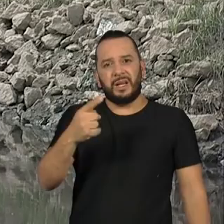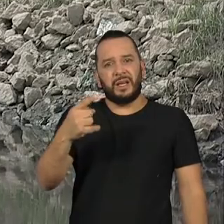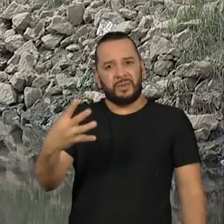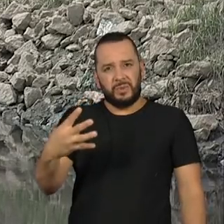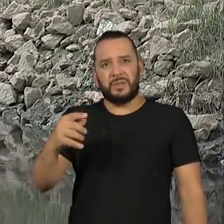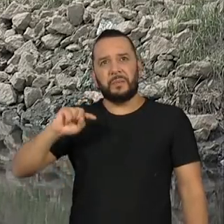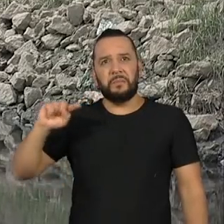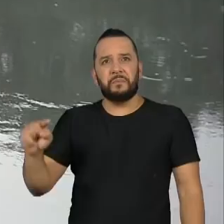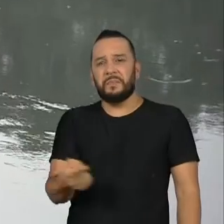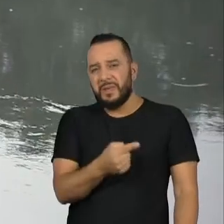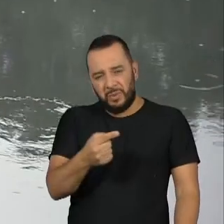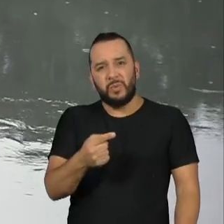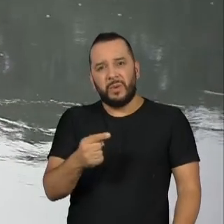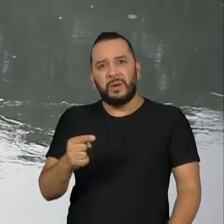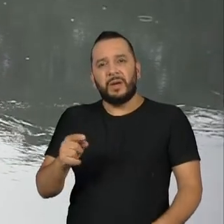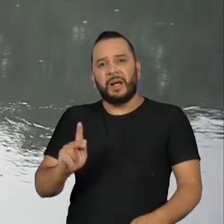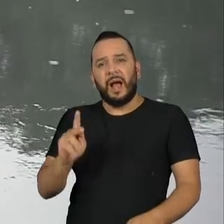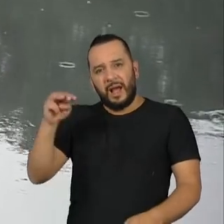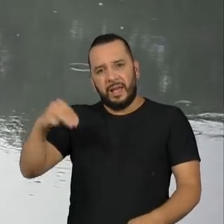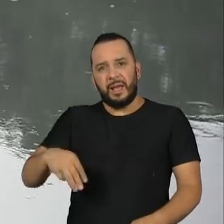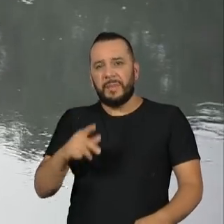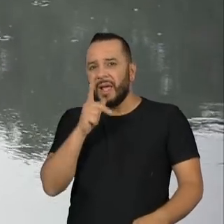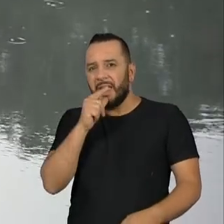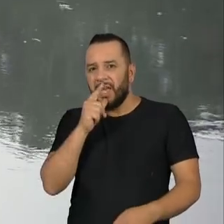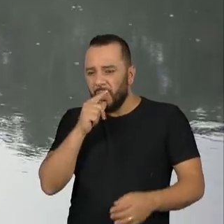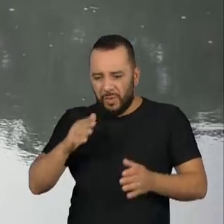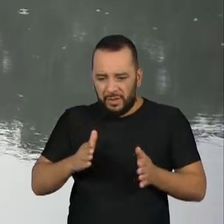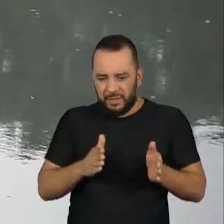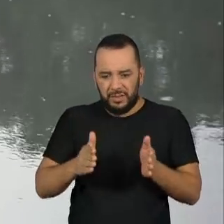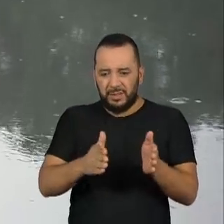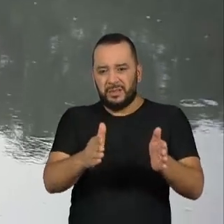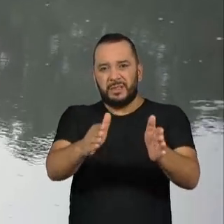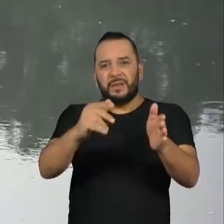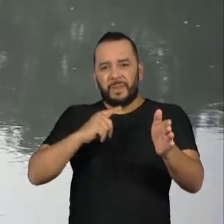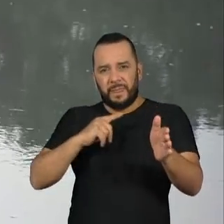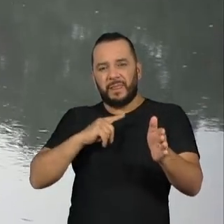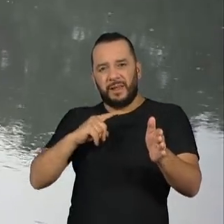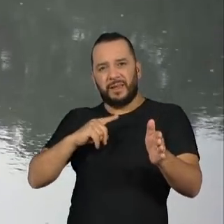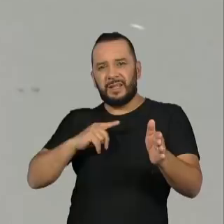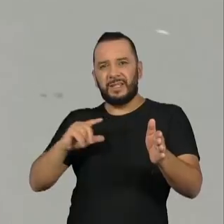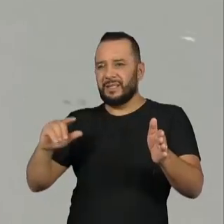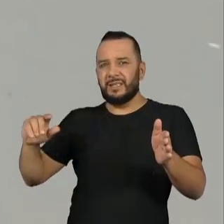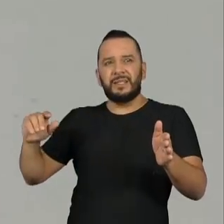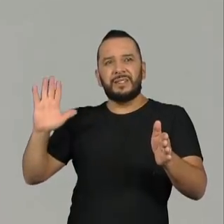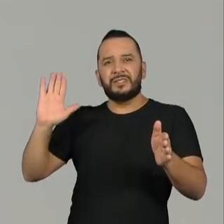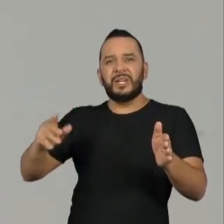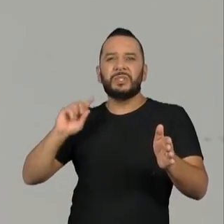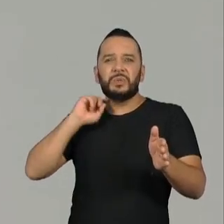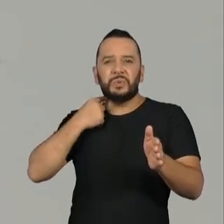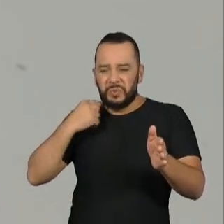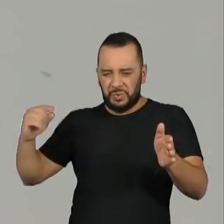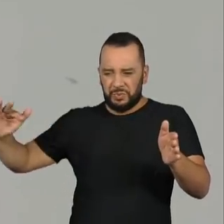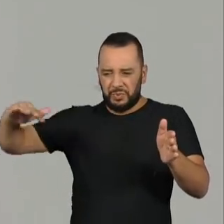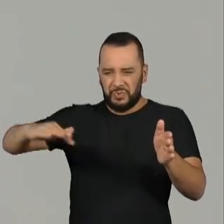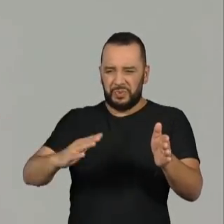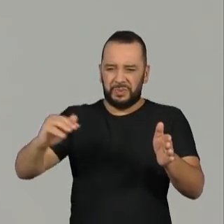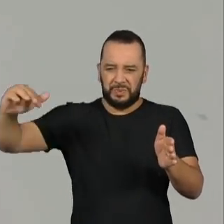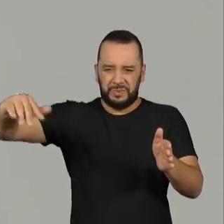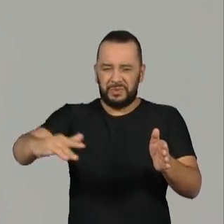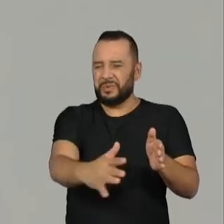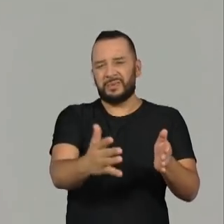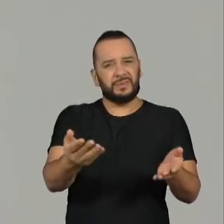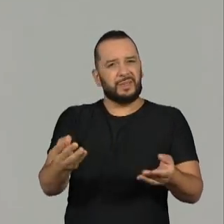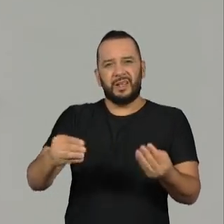de rios comprometidos em qualidade de água. É preciso devolver essa capacidade dos rios em sobreviver